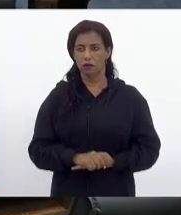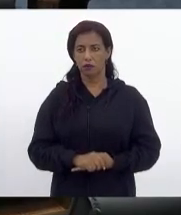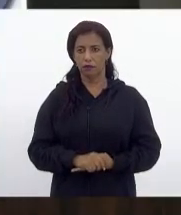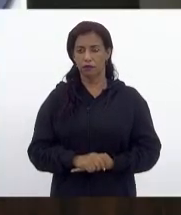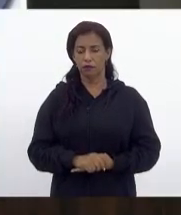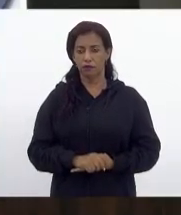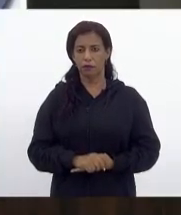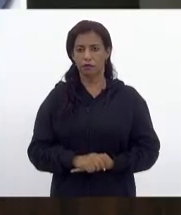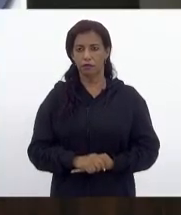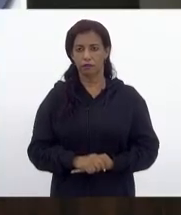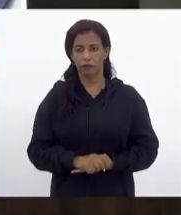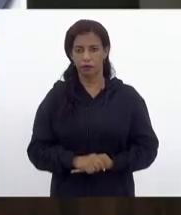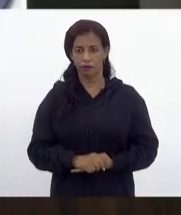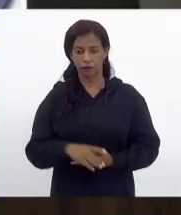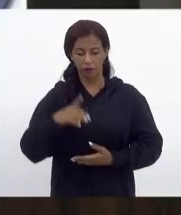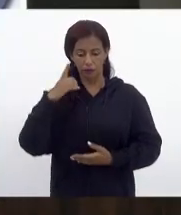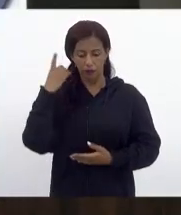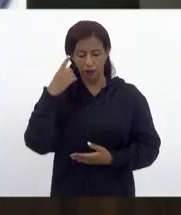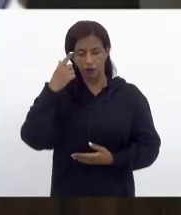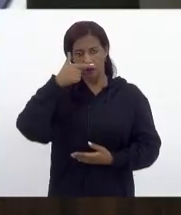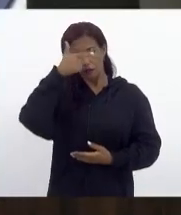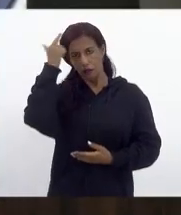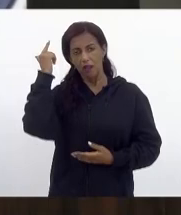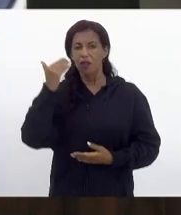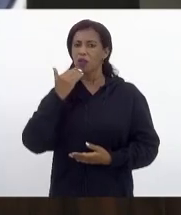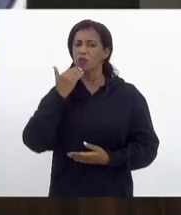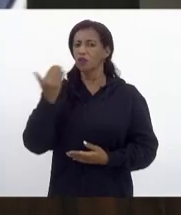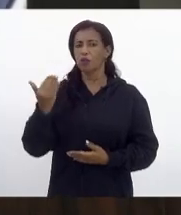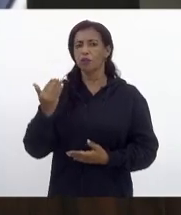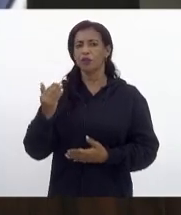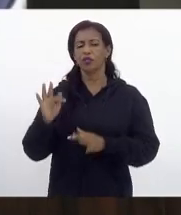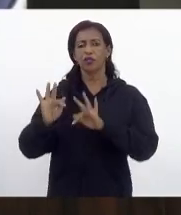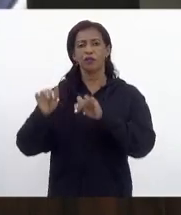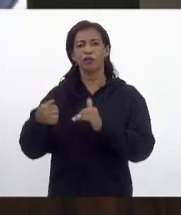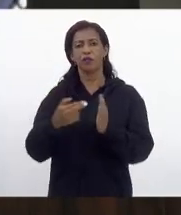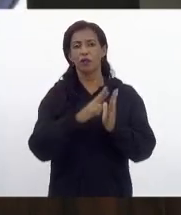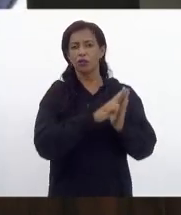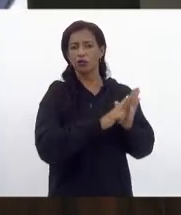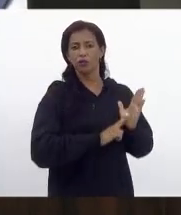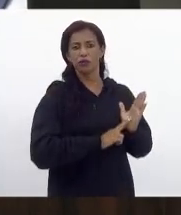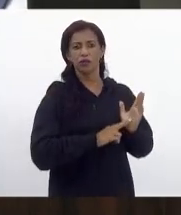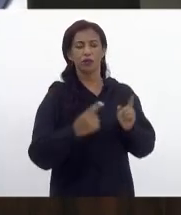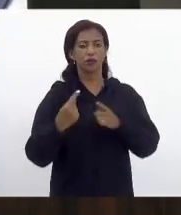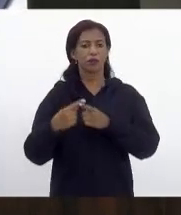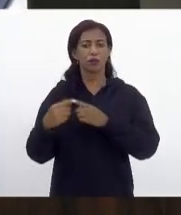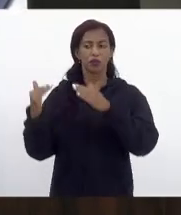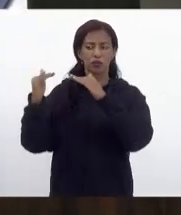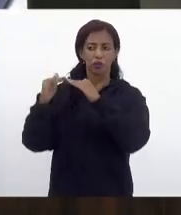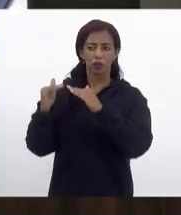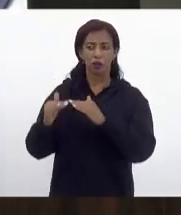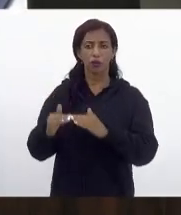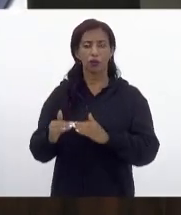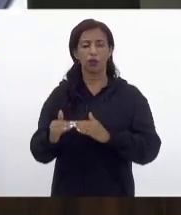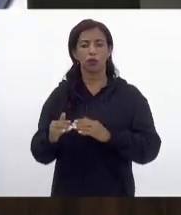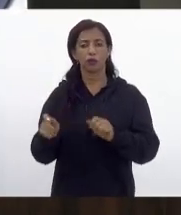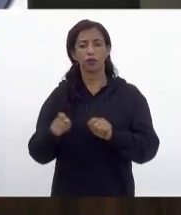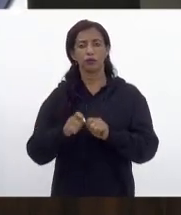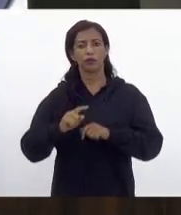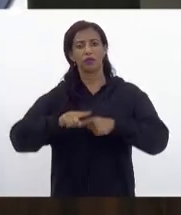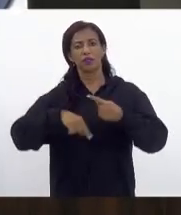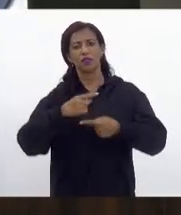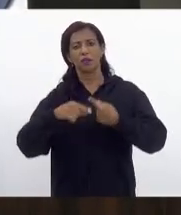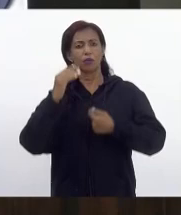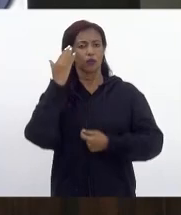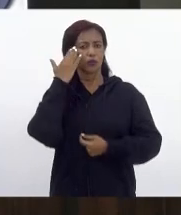Na verdade, deputado Paulo, eu só não pedi forma final de redação, porque em acordo, eu sugeri a vossa excelência que nós fizéssemos após o